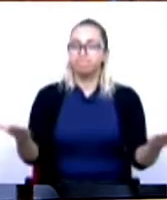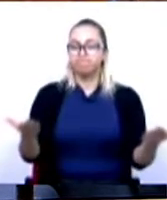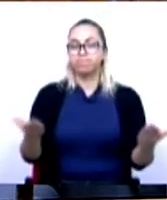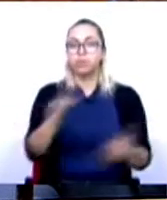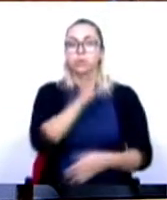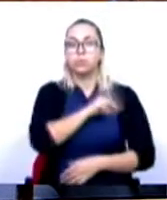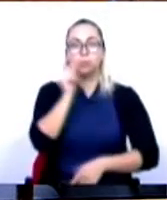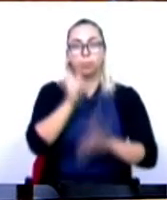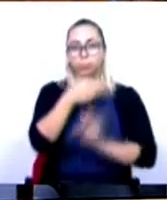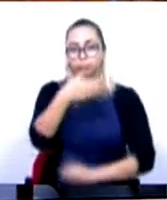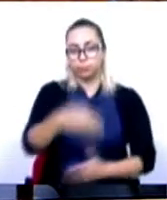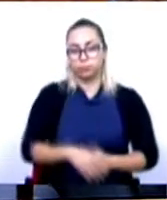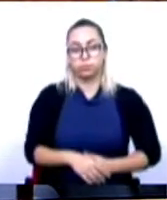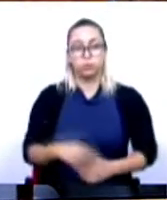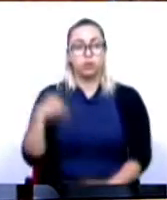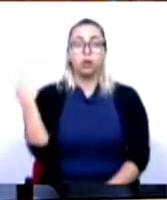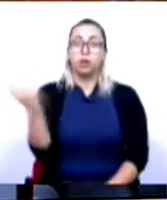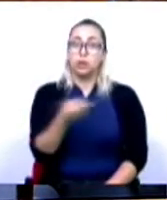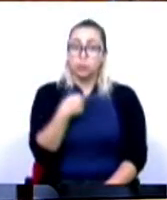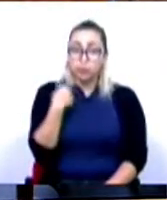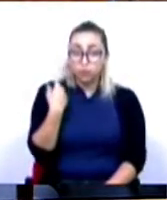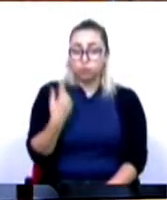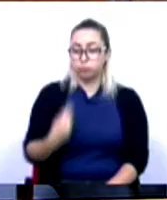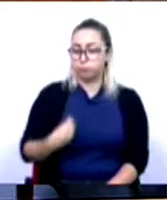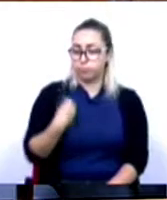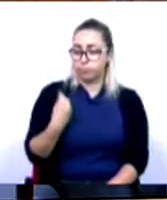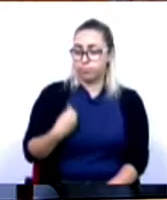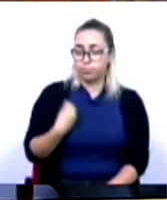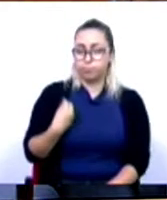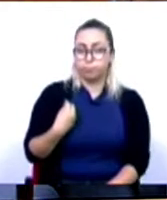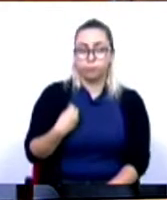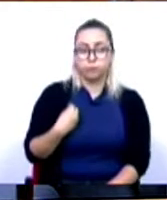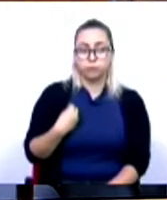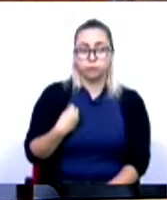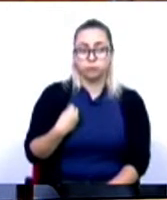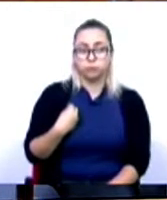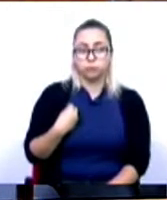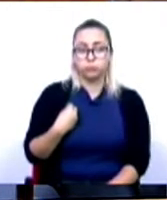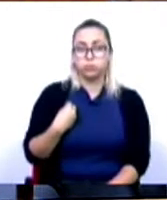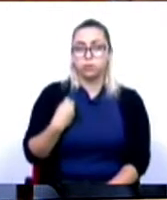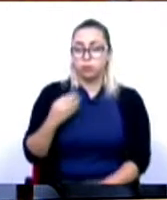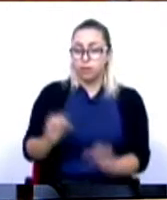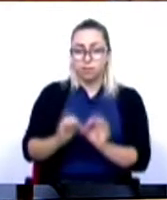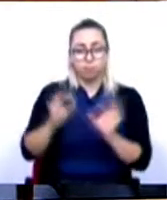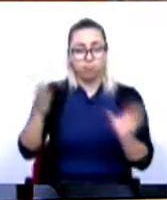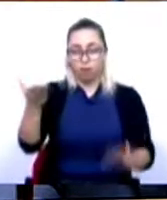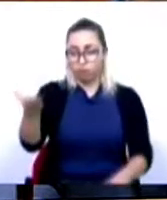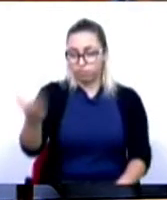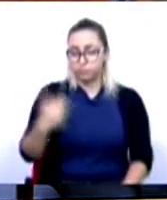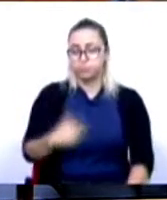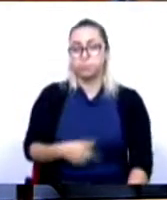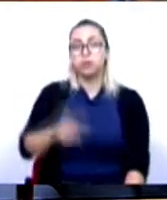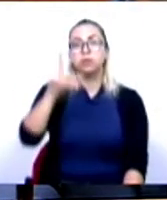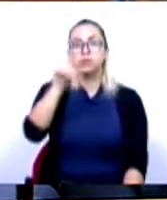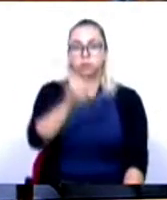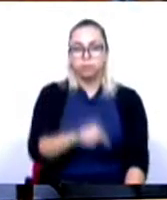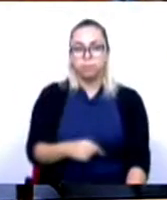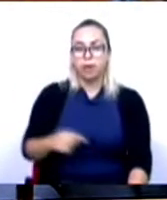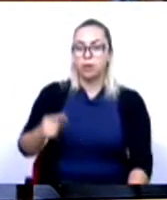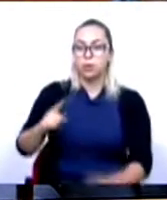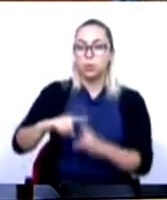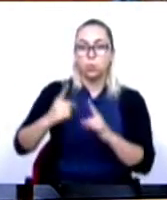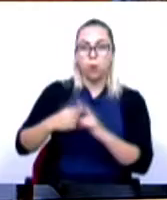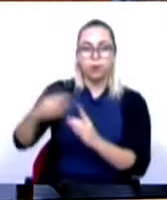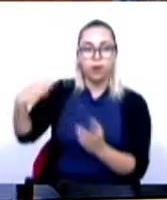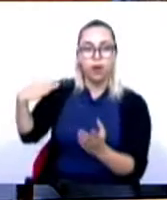Sr. Deputado, nós não só partilhamos a generalidade das suas preocupações, como ao longo deste ano